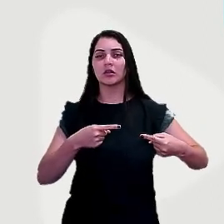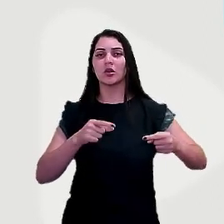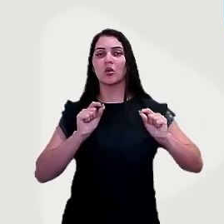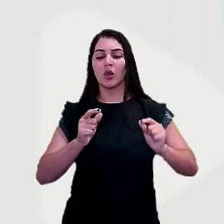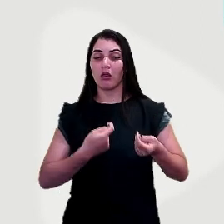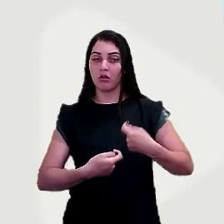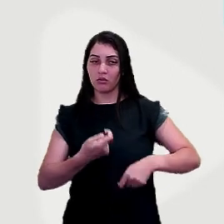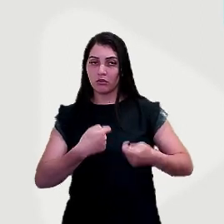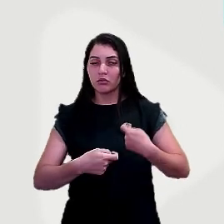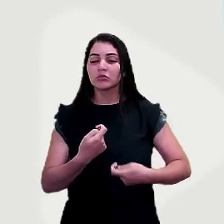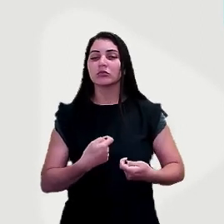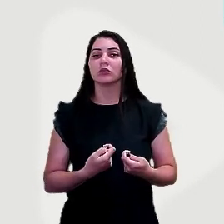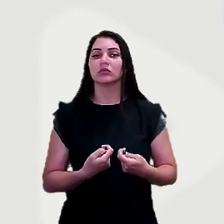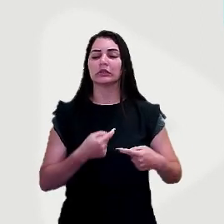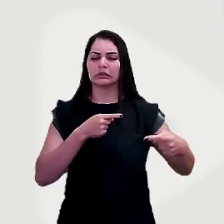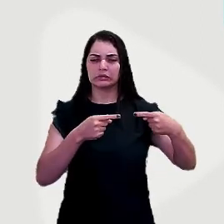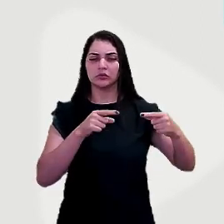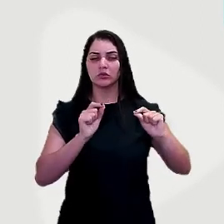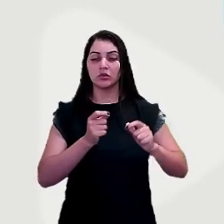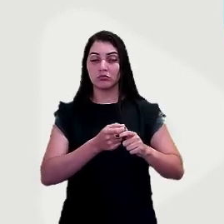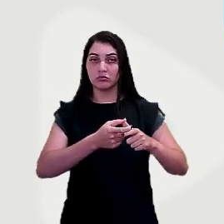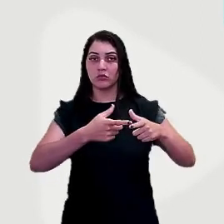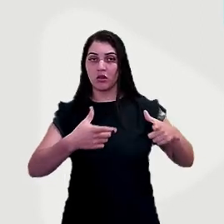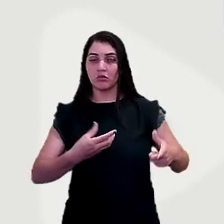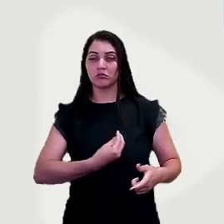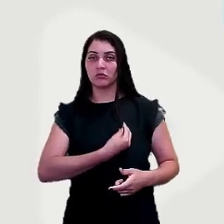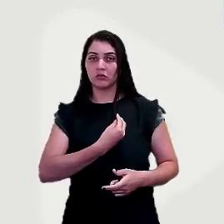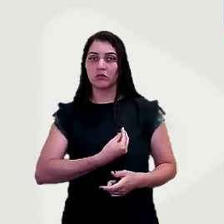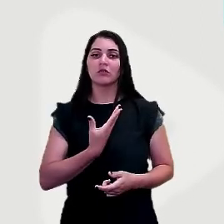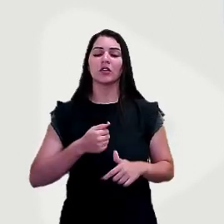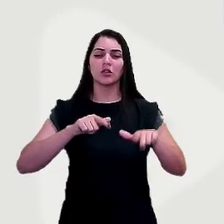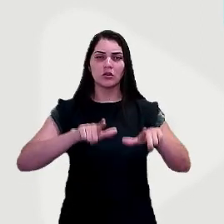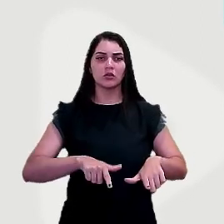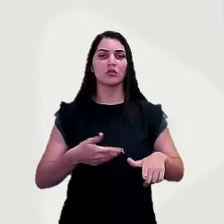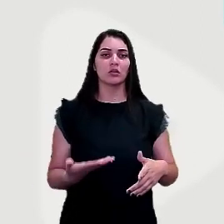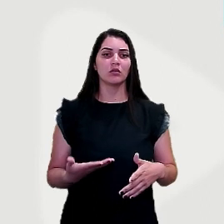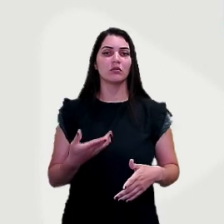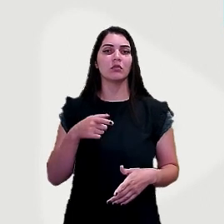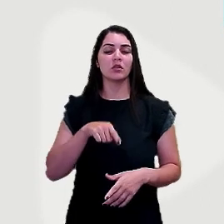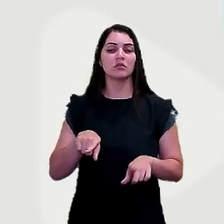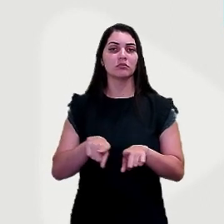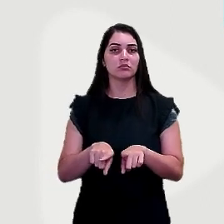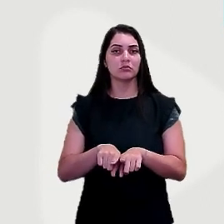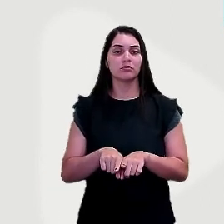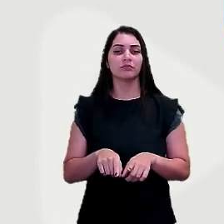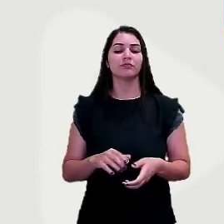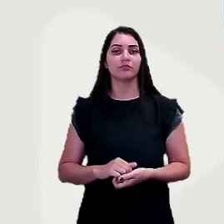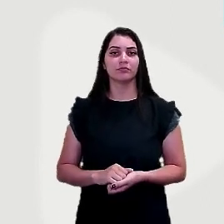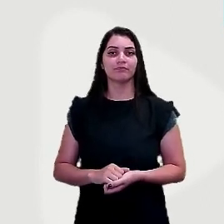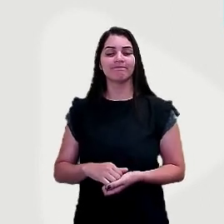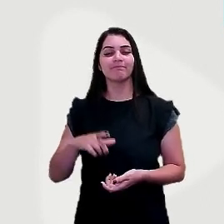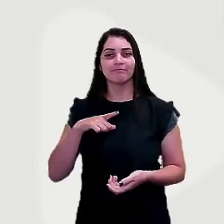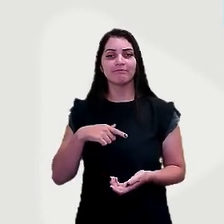econômico, do ponto de vista realmente de expansão, de sobrevivência, de ocupação de território, e isso também acirra